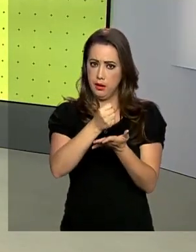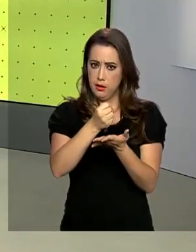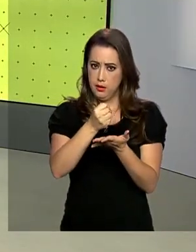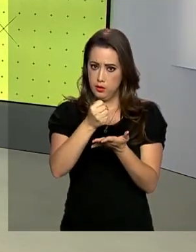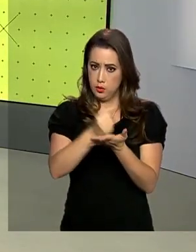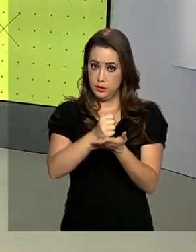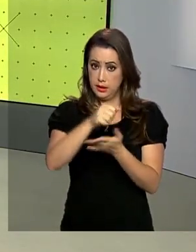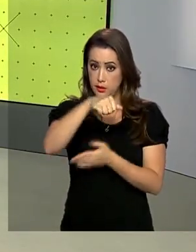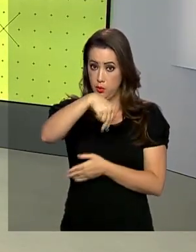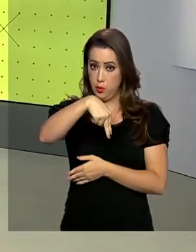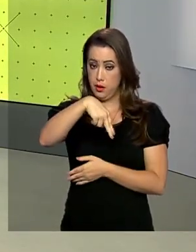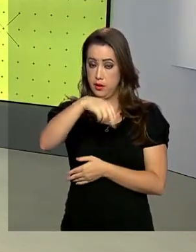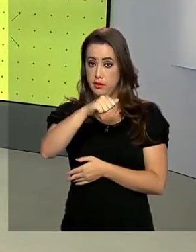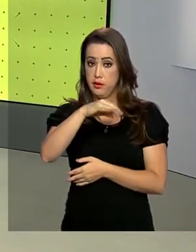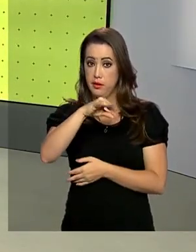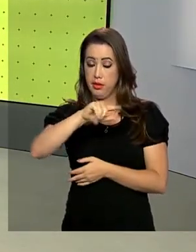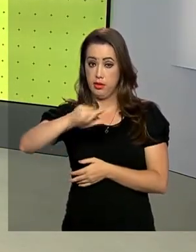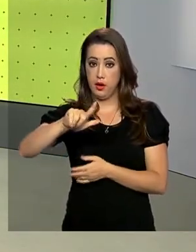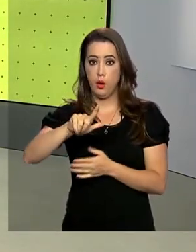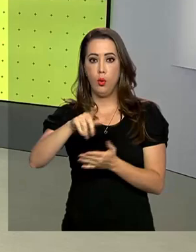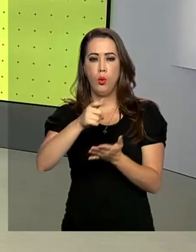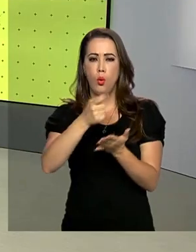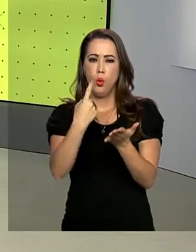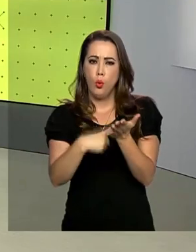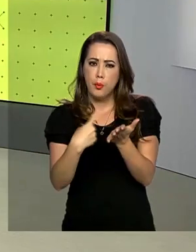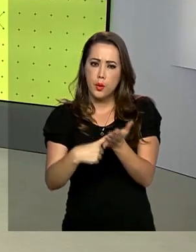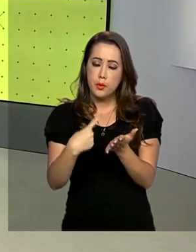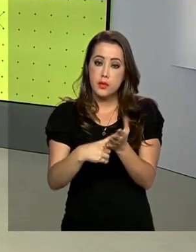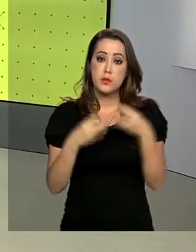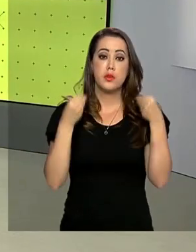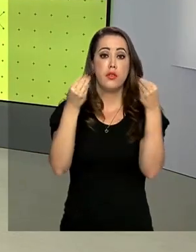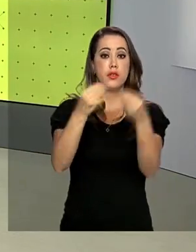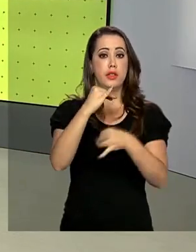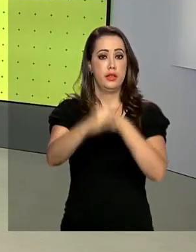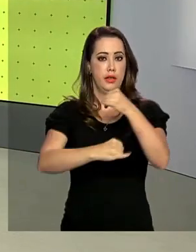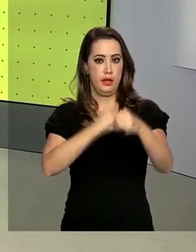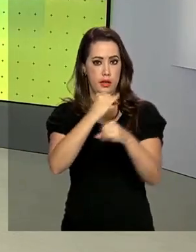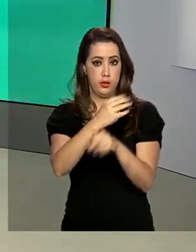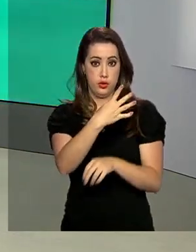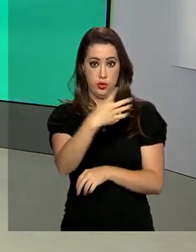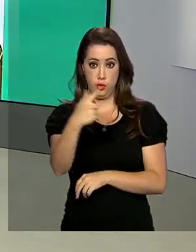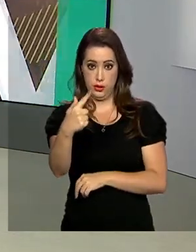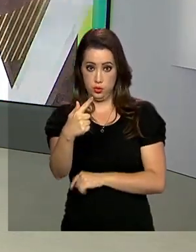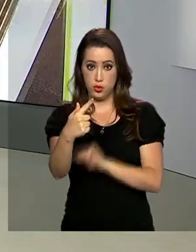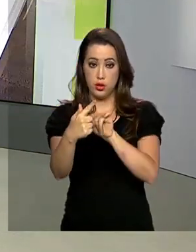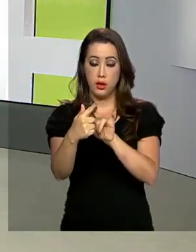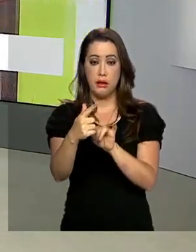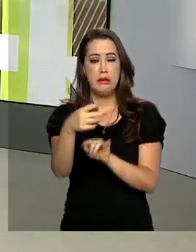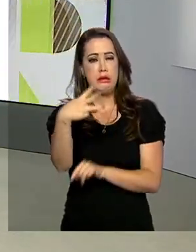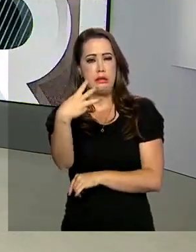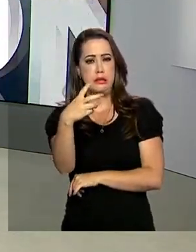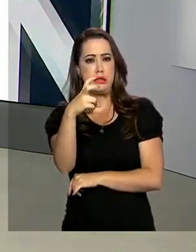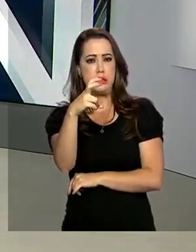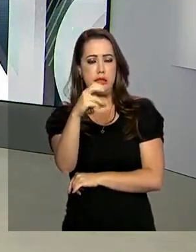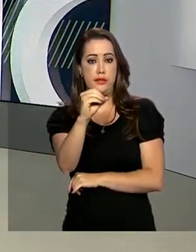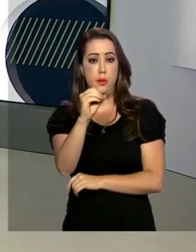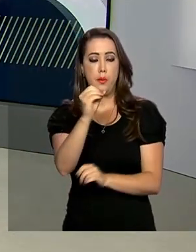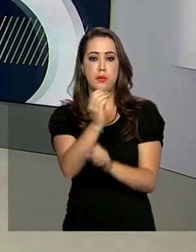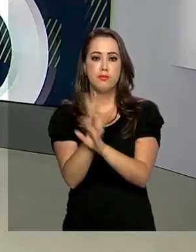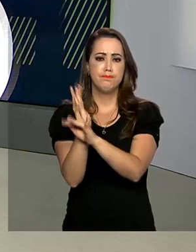um termo de ajustamento de conduta para levar banda larga móvel com tecnologia 4G para 350